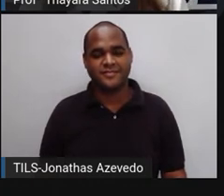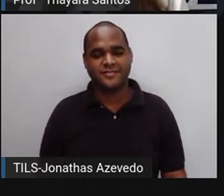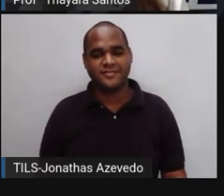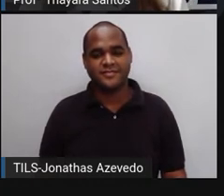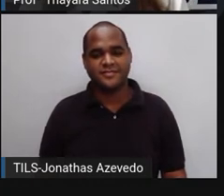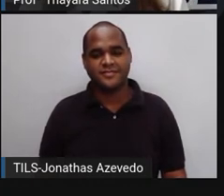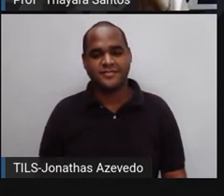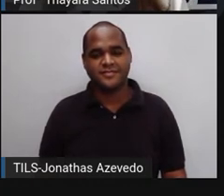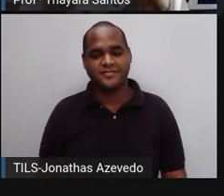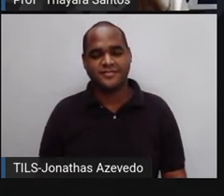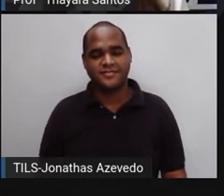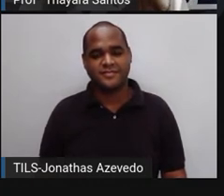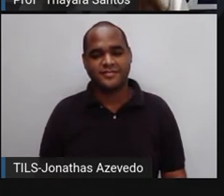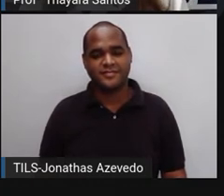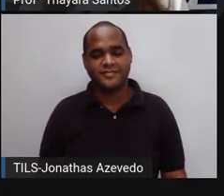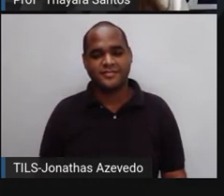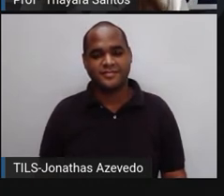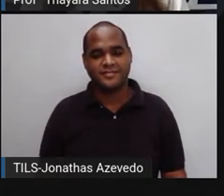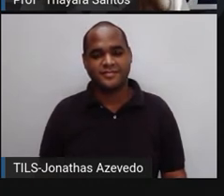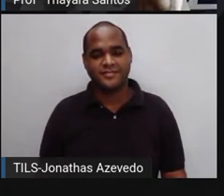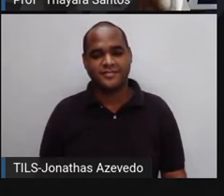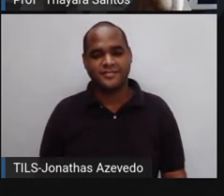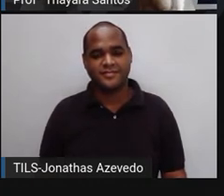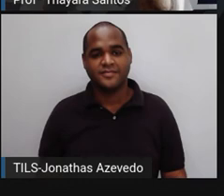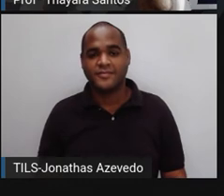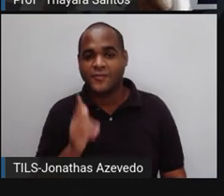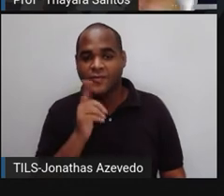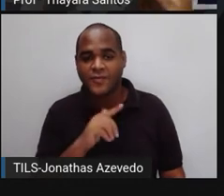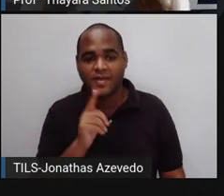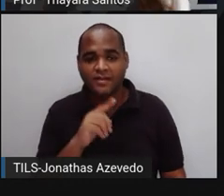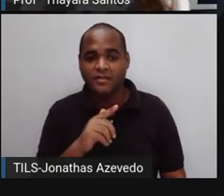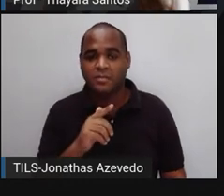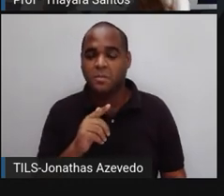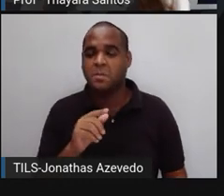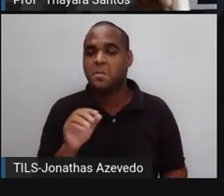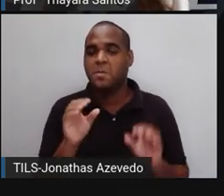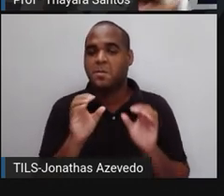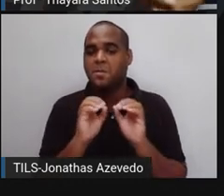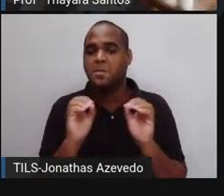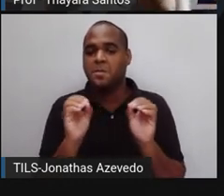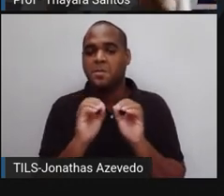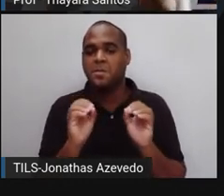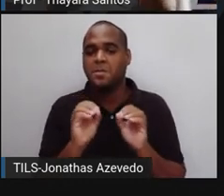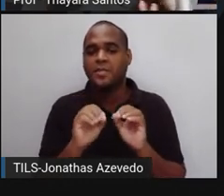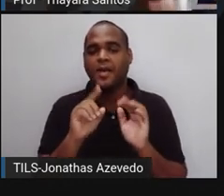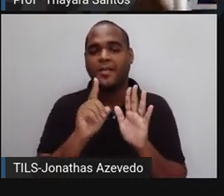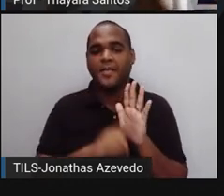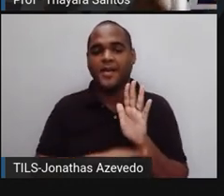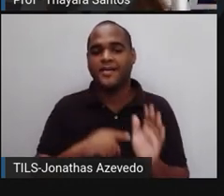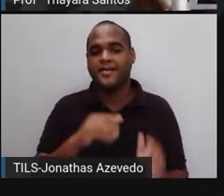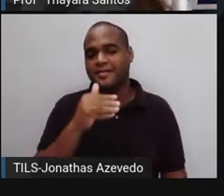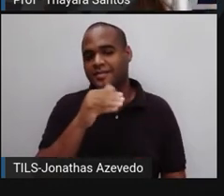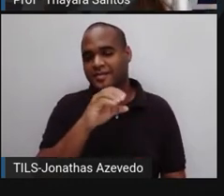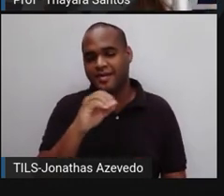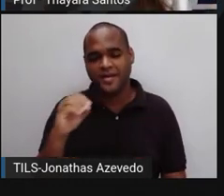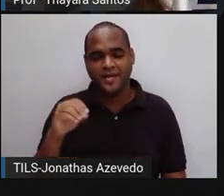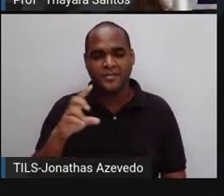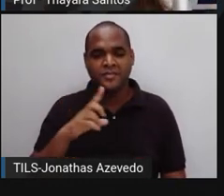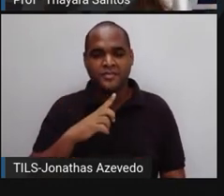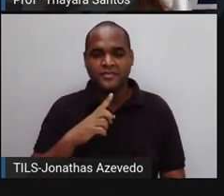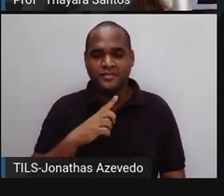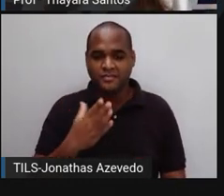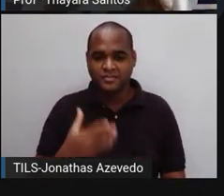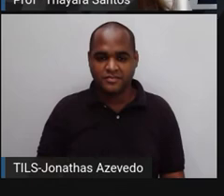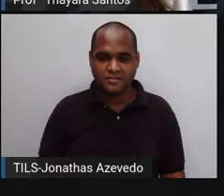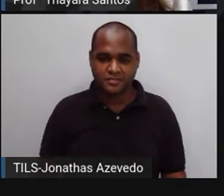Pronto. Vou escolher essa carta. Tá vendo? Já não tinha nada, né, gente? Agora eu perdi 100 pontos. Já estou negativa